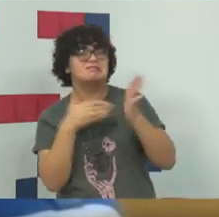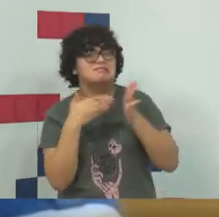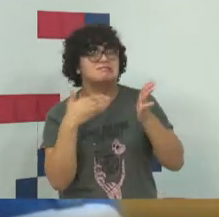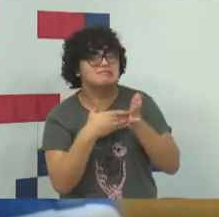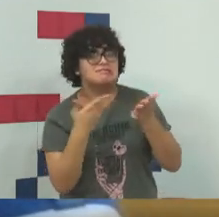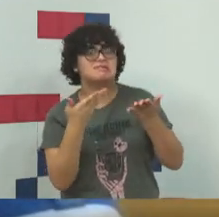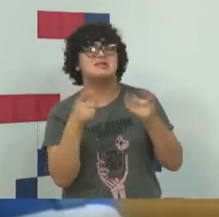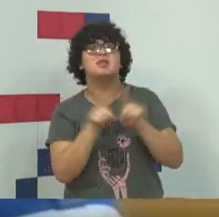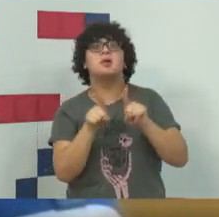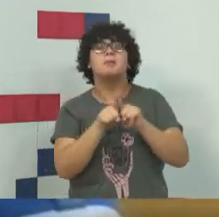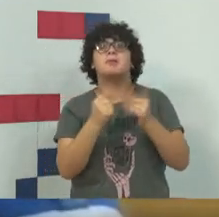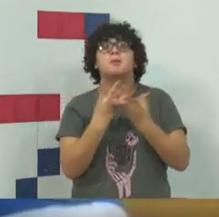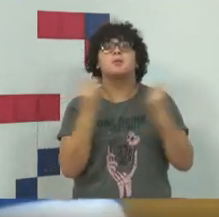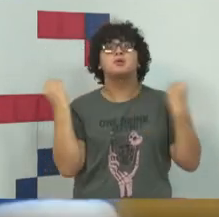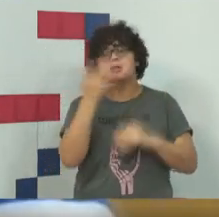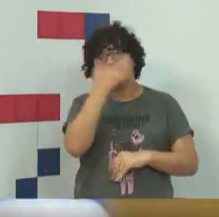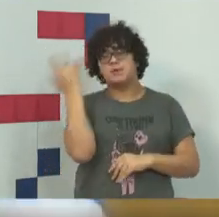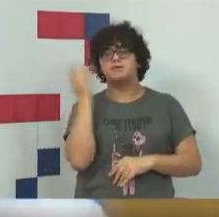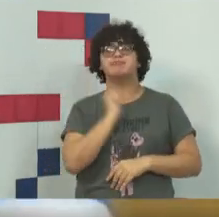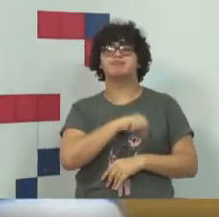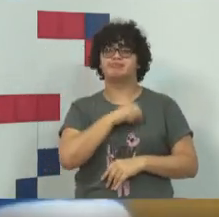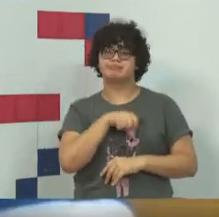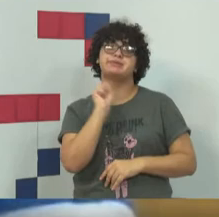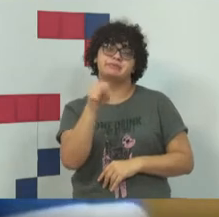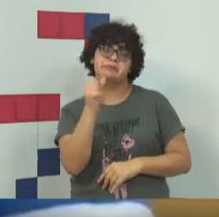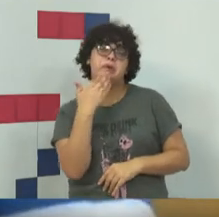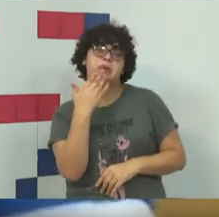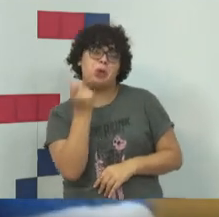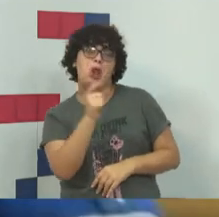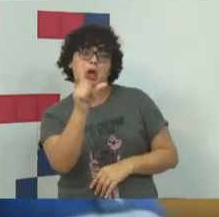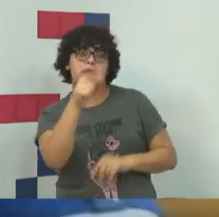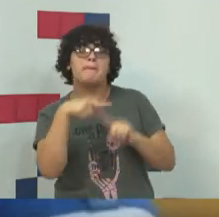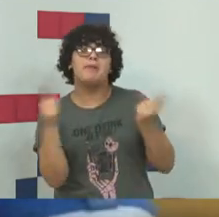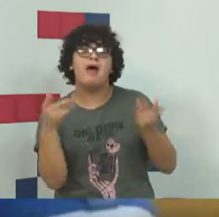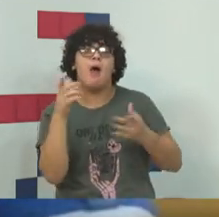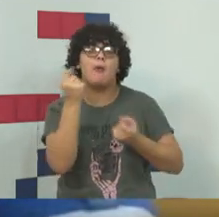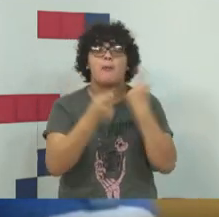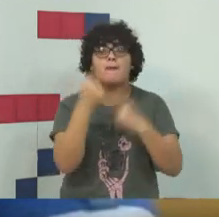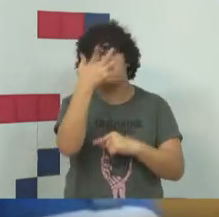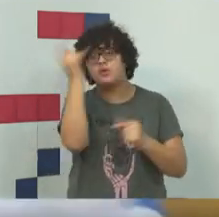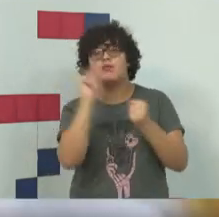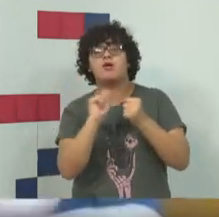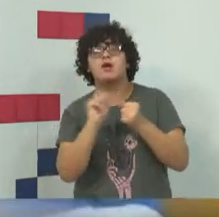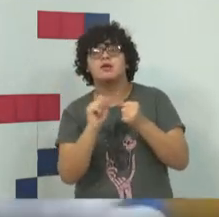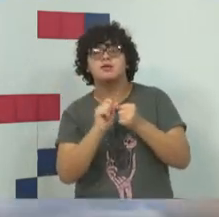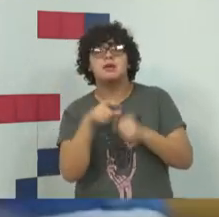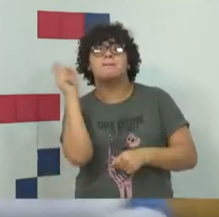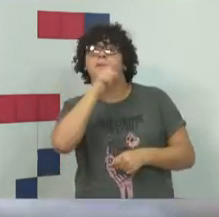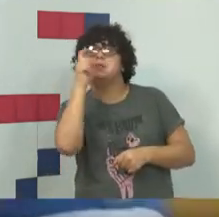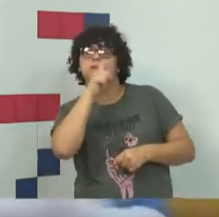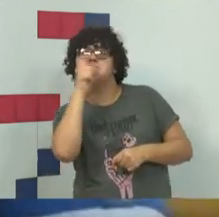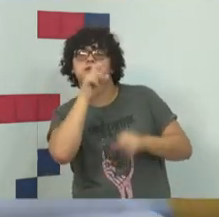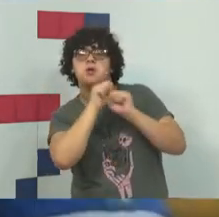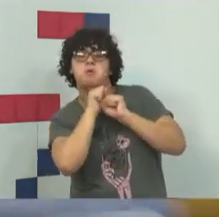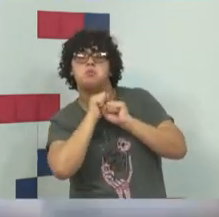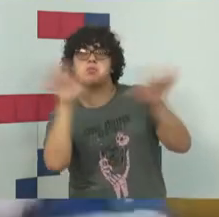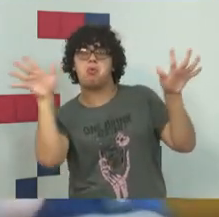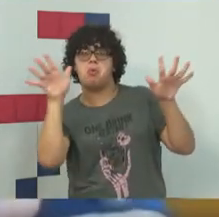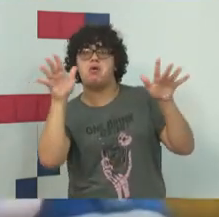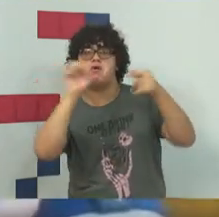gente tem pessoas que acabam fazendo a mentira repetido,